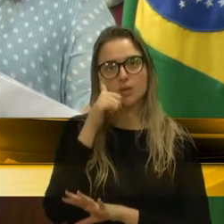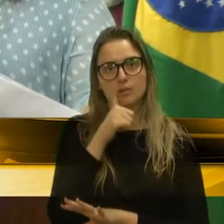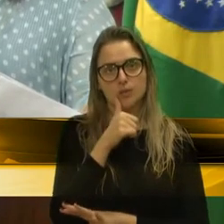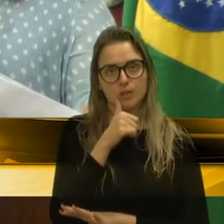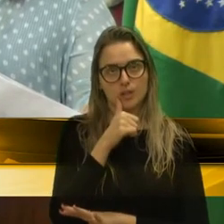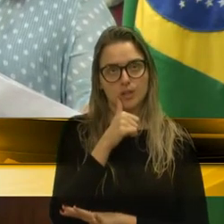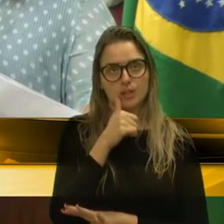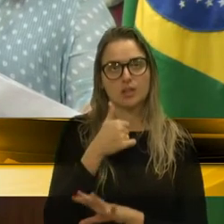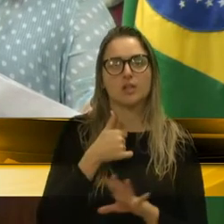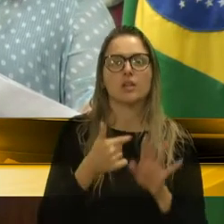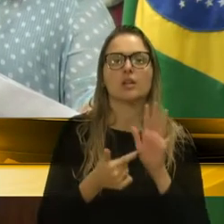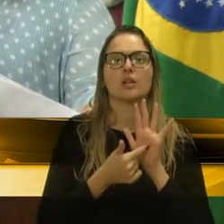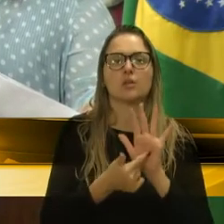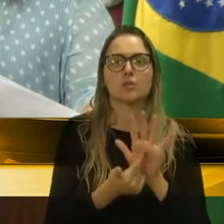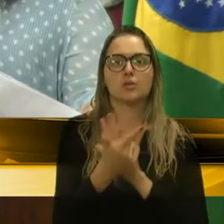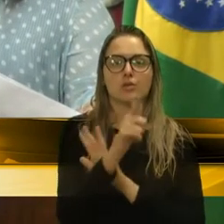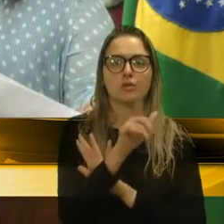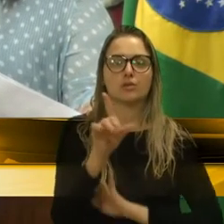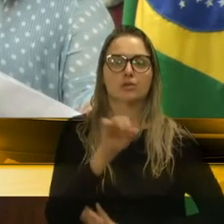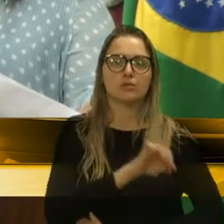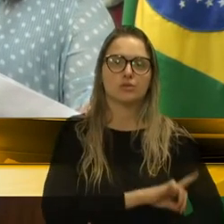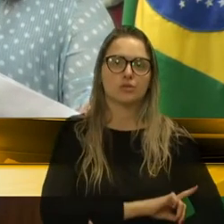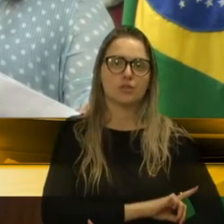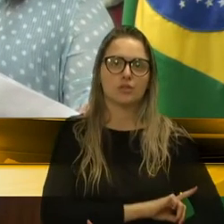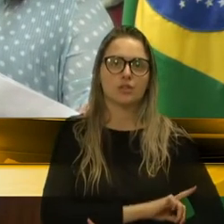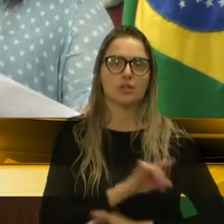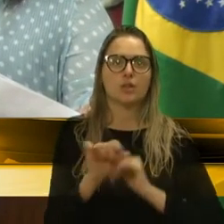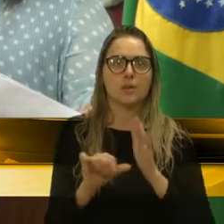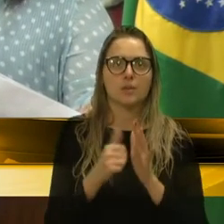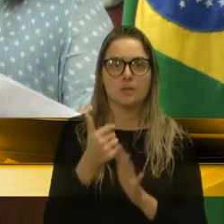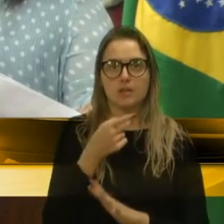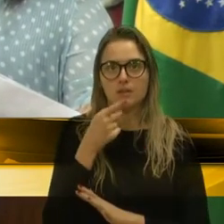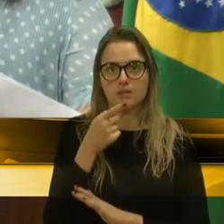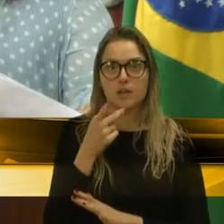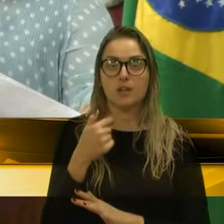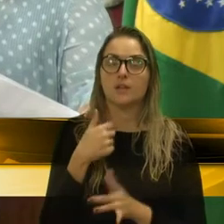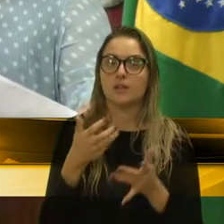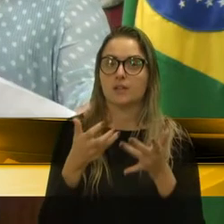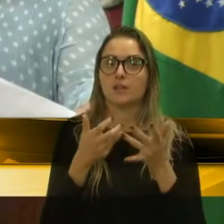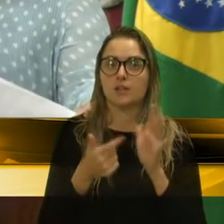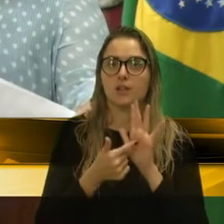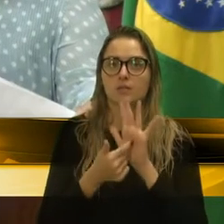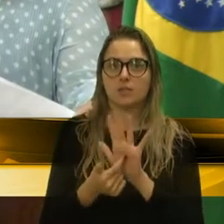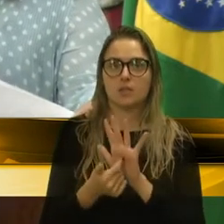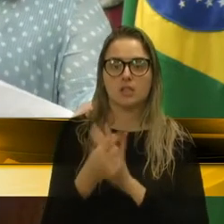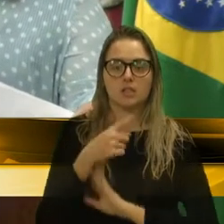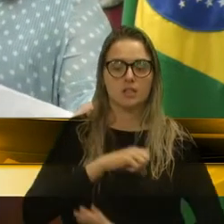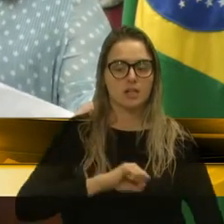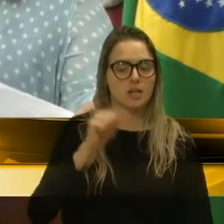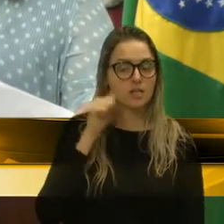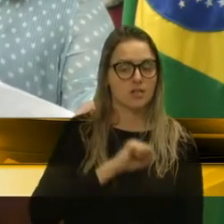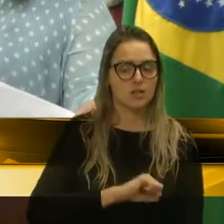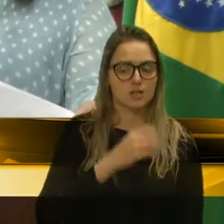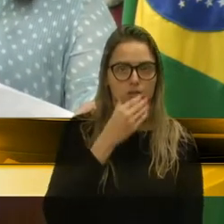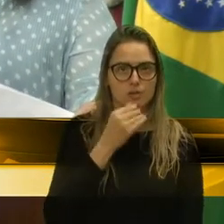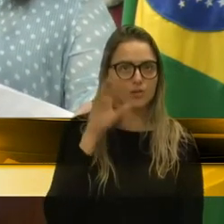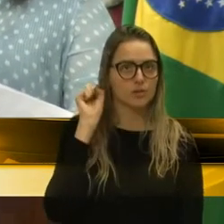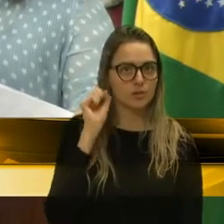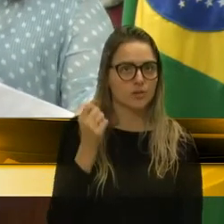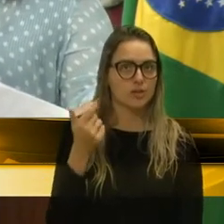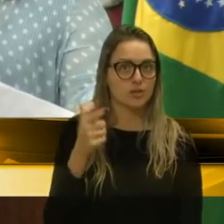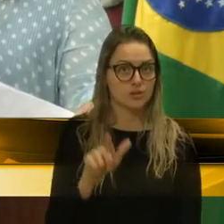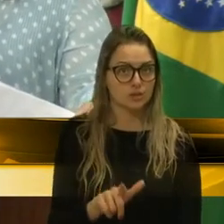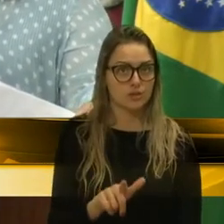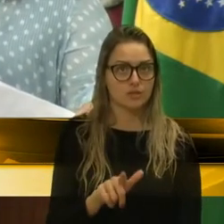Eu mostrei outro dia o primeiro áudio dela, mas eu gostaria que os senhores e senhoras escutassem todos os